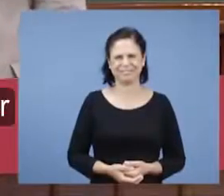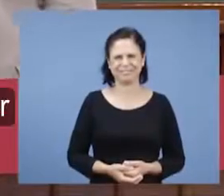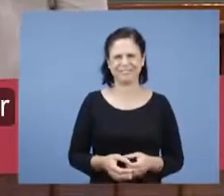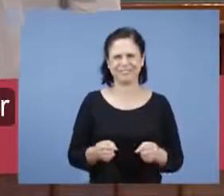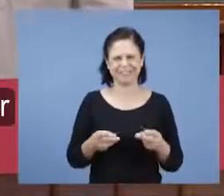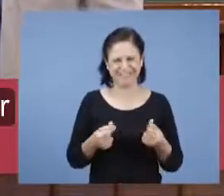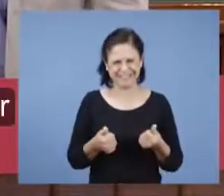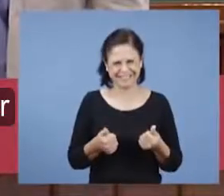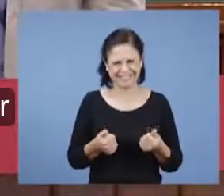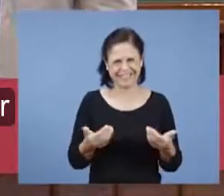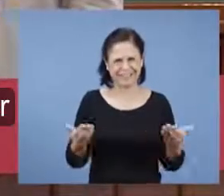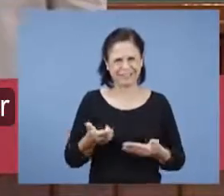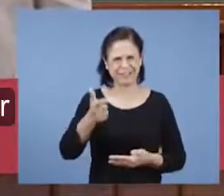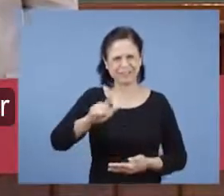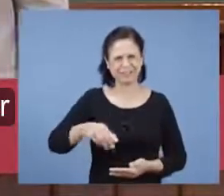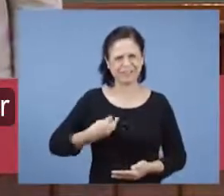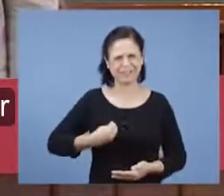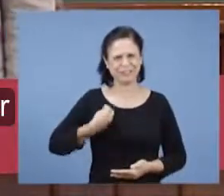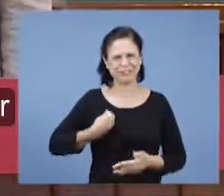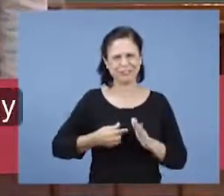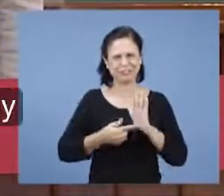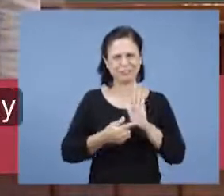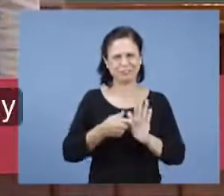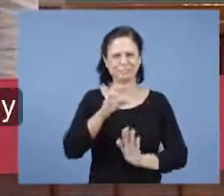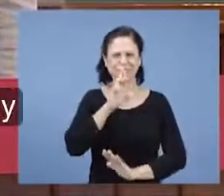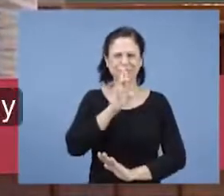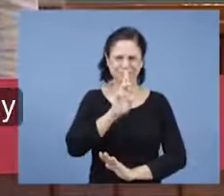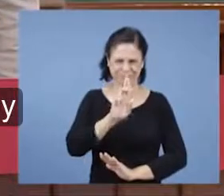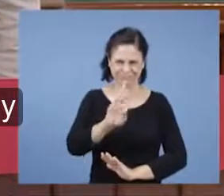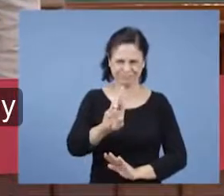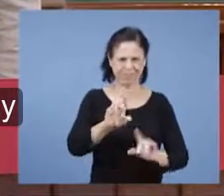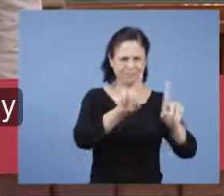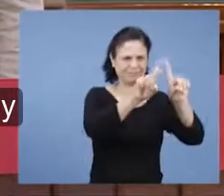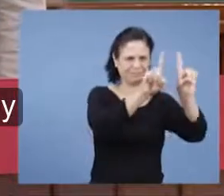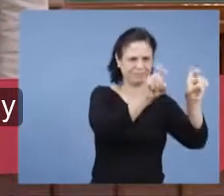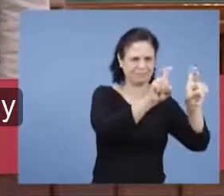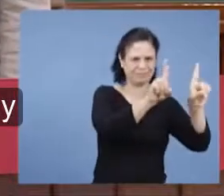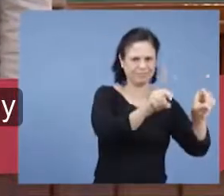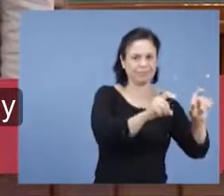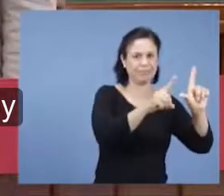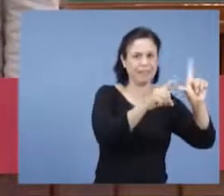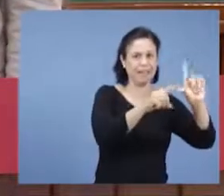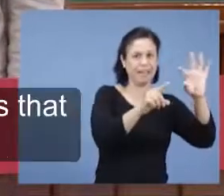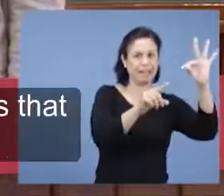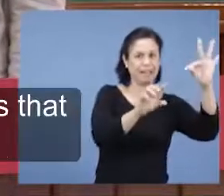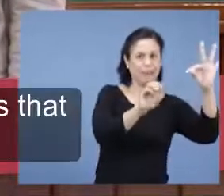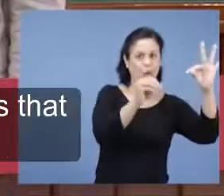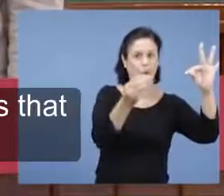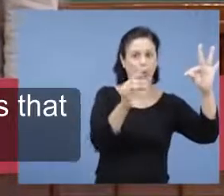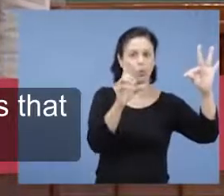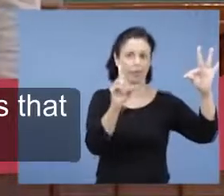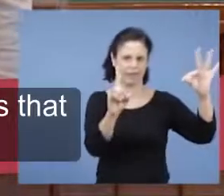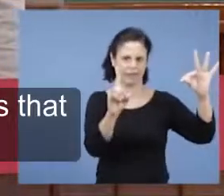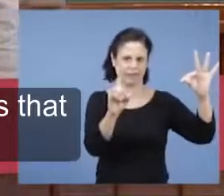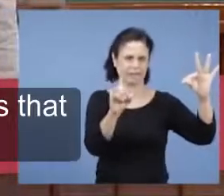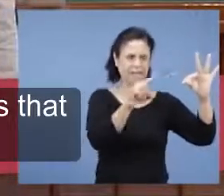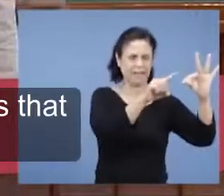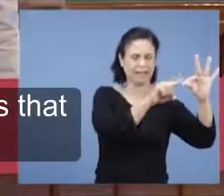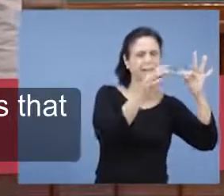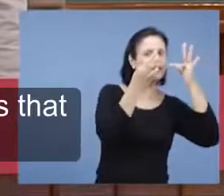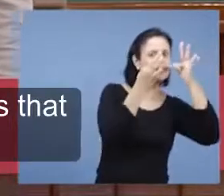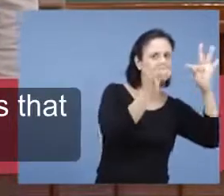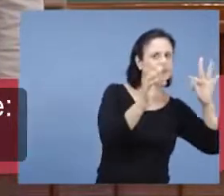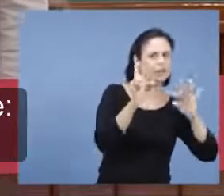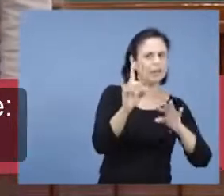Bem, irmãos, nós estamos aqui de volta aqui com a resposta, para marcar com as letras T, testemunho e D, doutrina, as